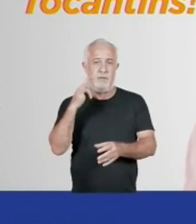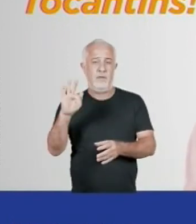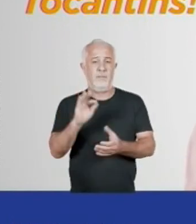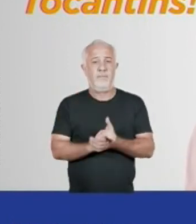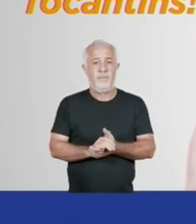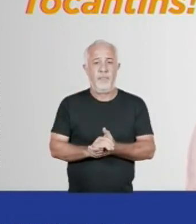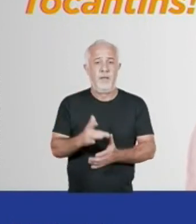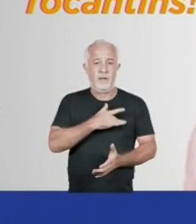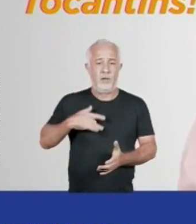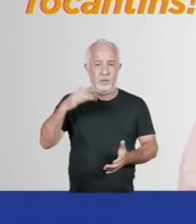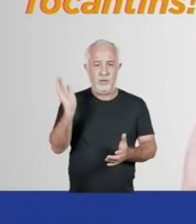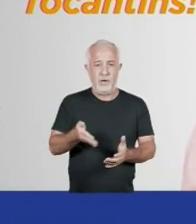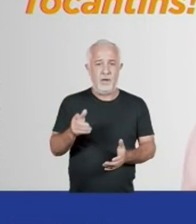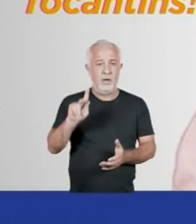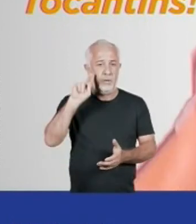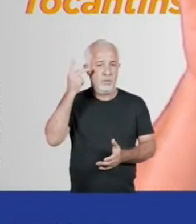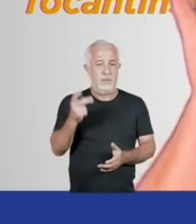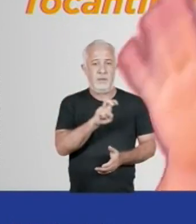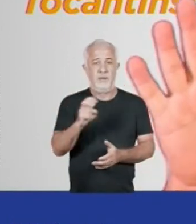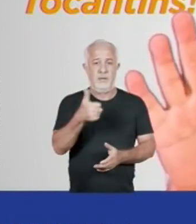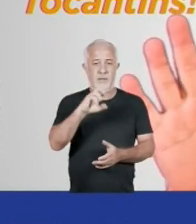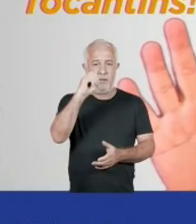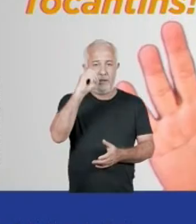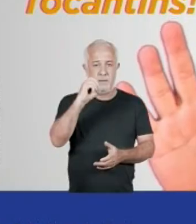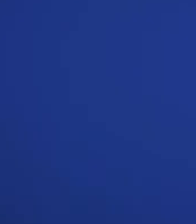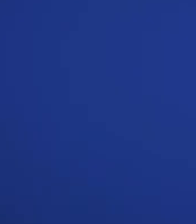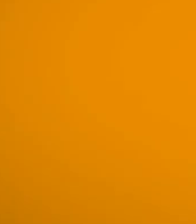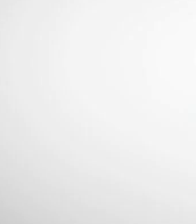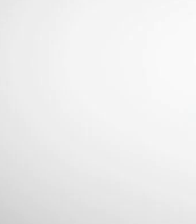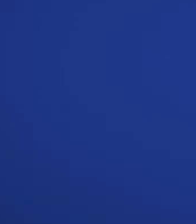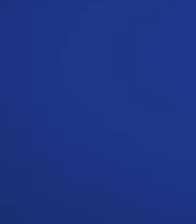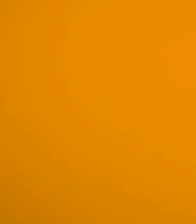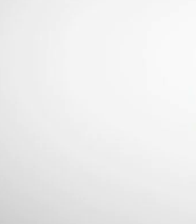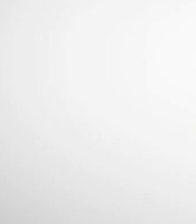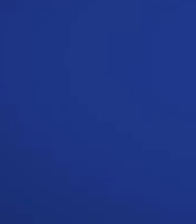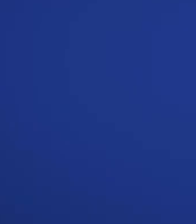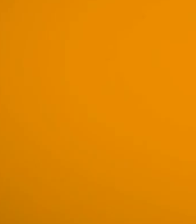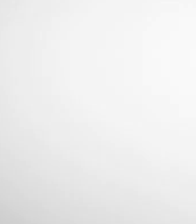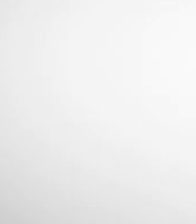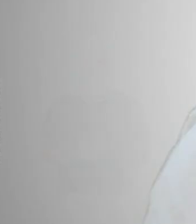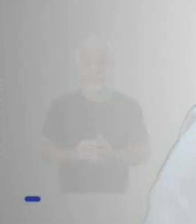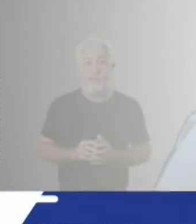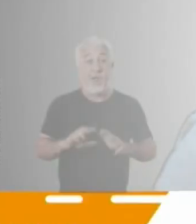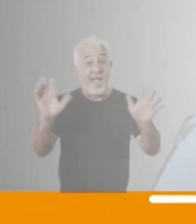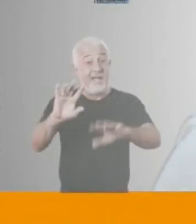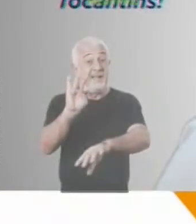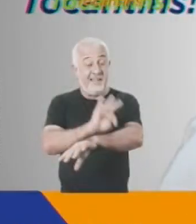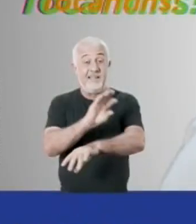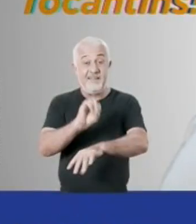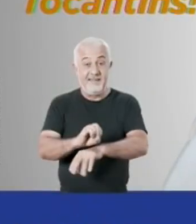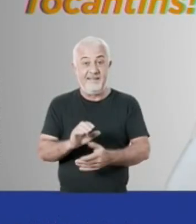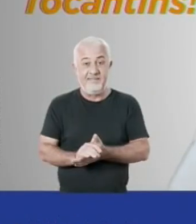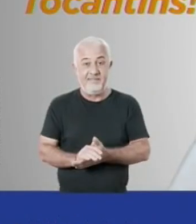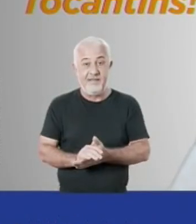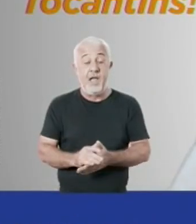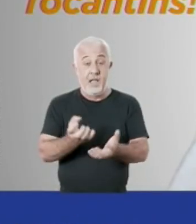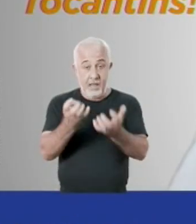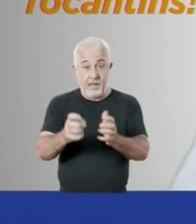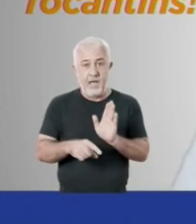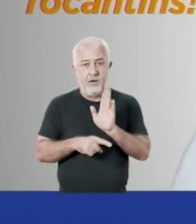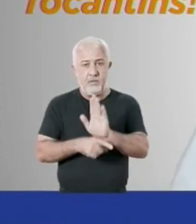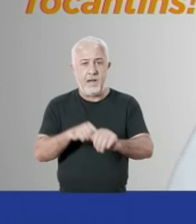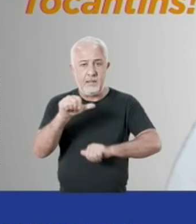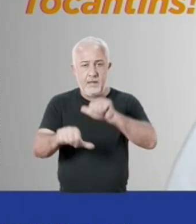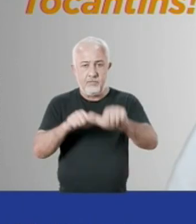deputado federal Saúde já Hugo Mendes 5510 55 Olá Tocantins Se você quiser ajudar a